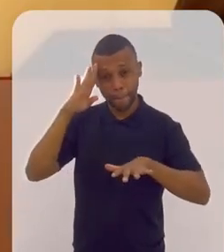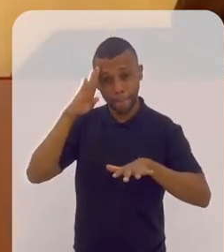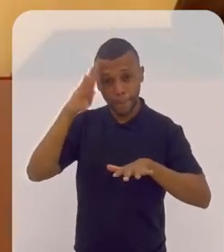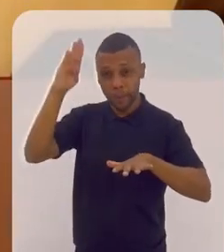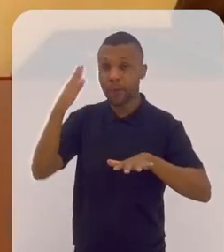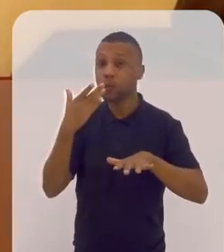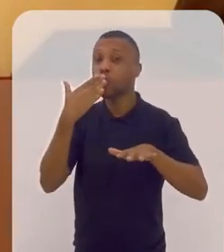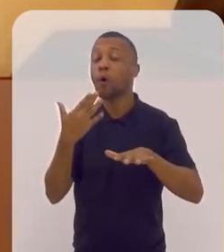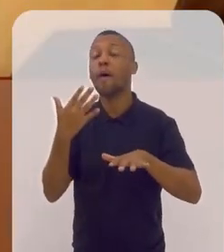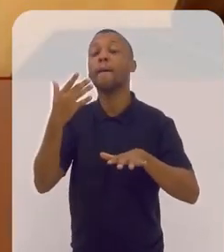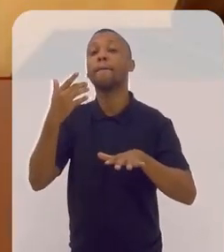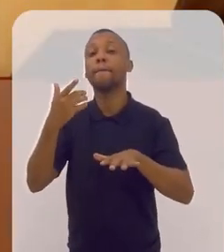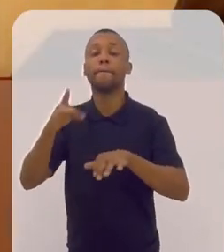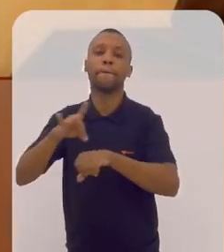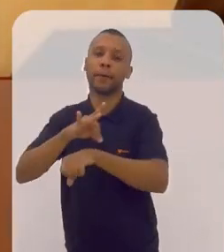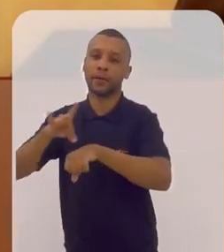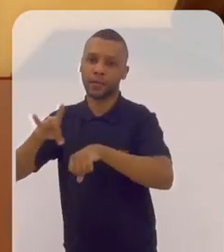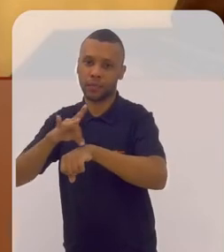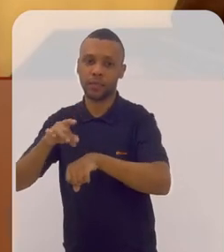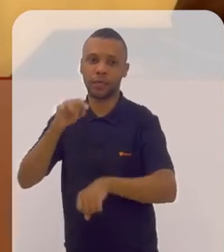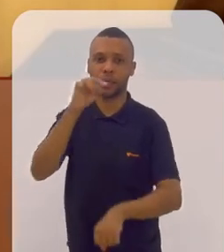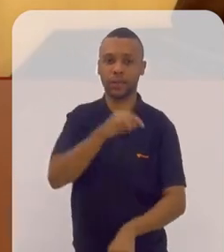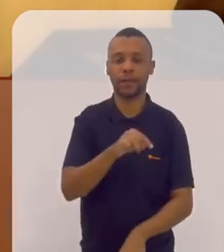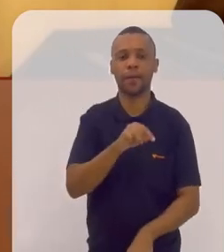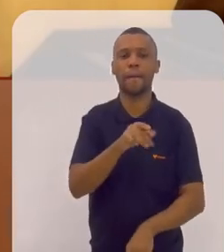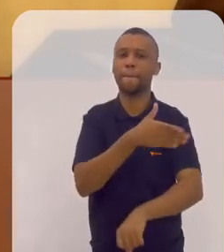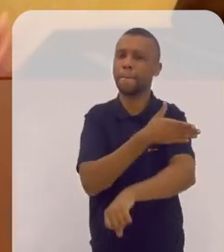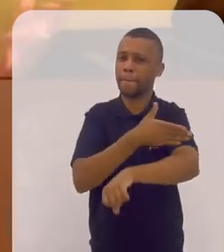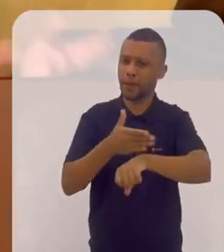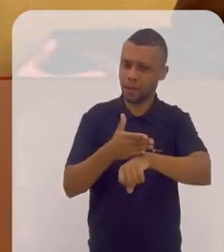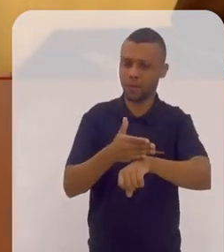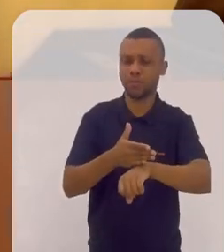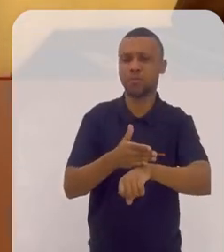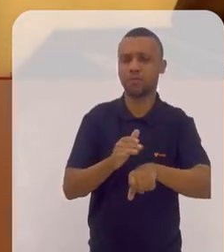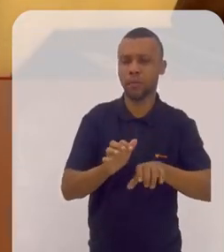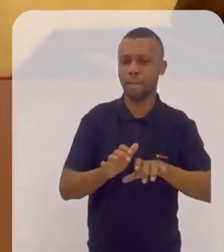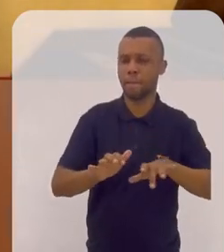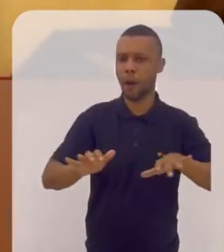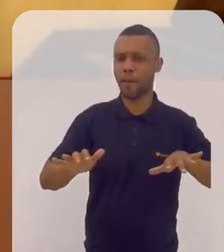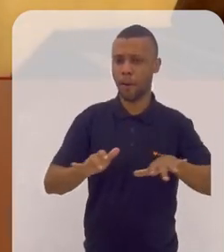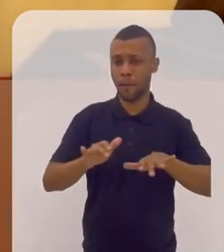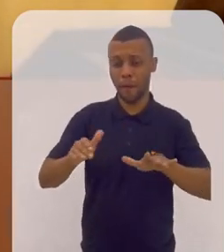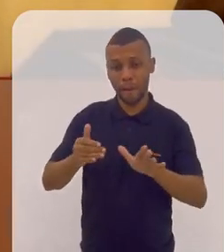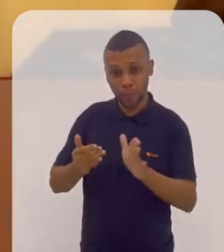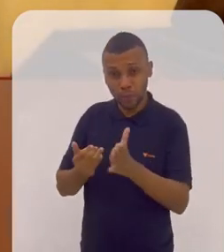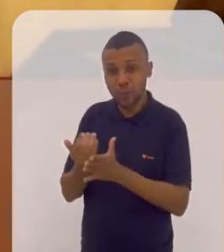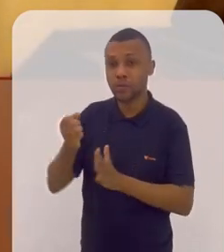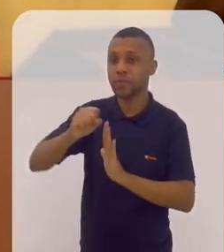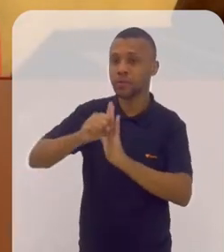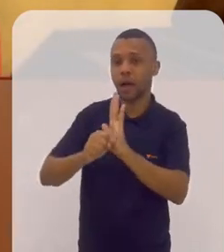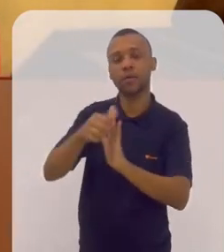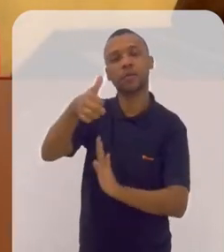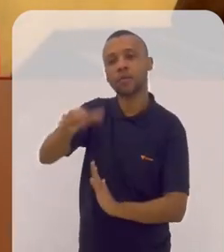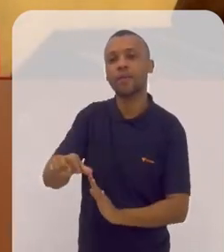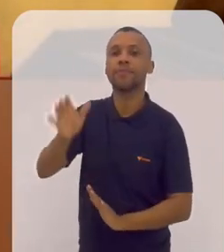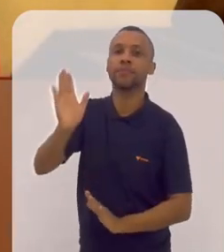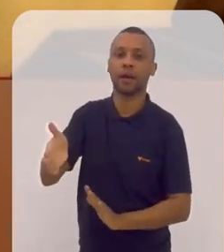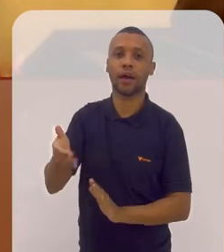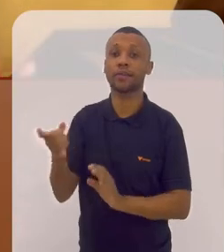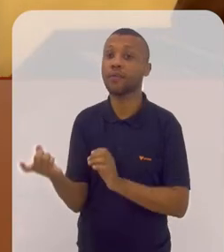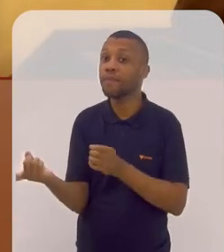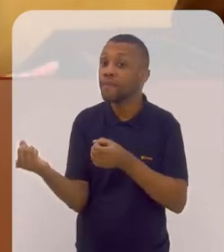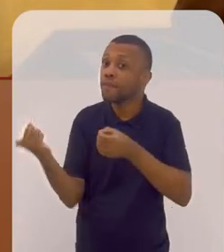principais pretas e os sustenidos brancos, mas é um instrumento que já é um piano do início do século XIX.